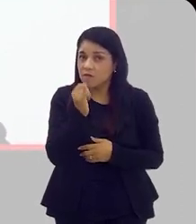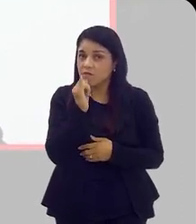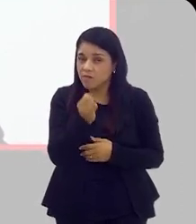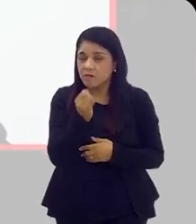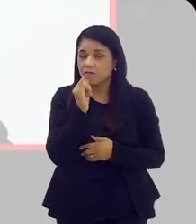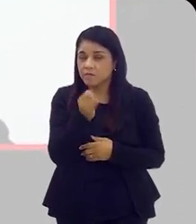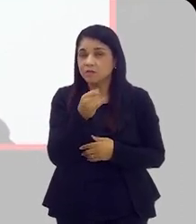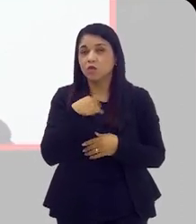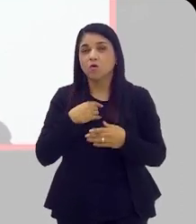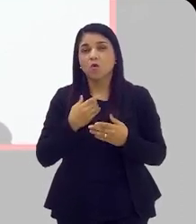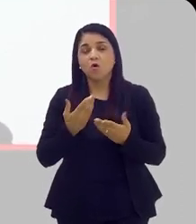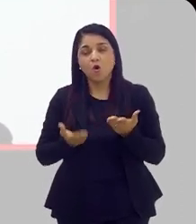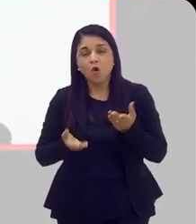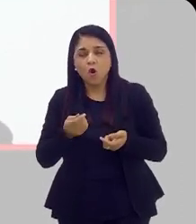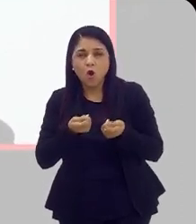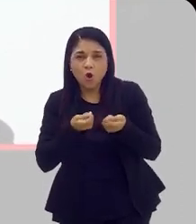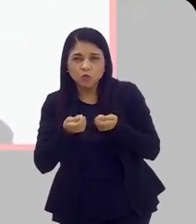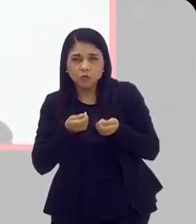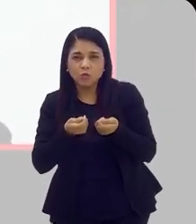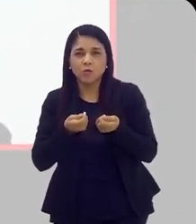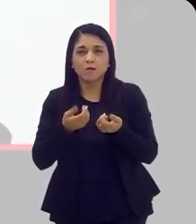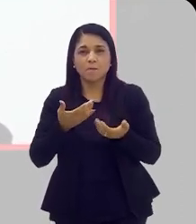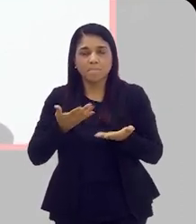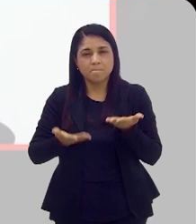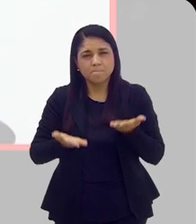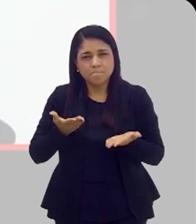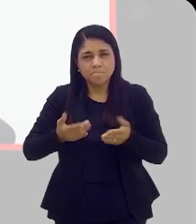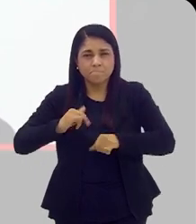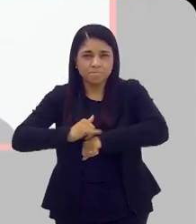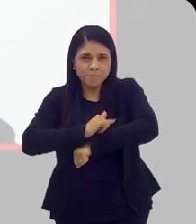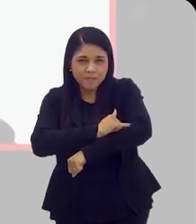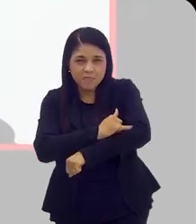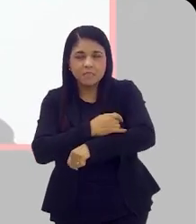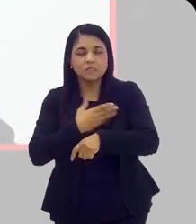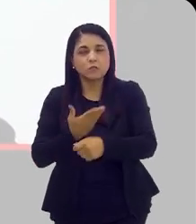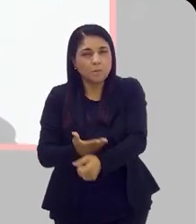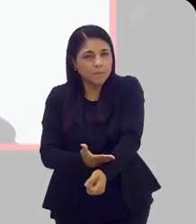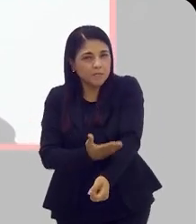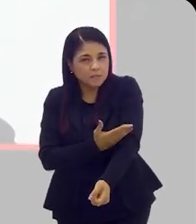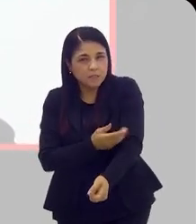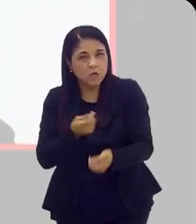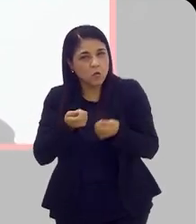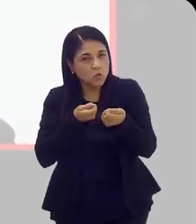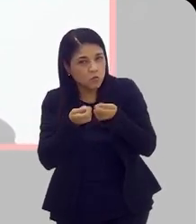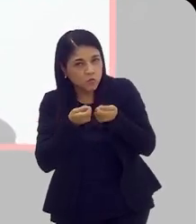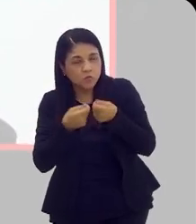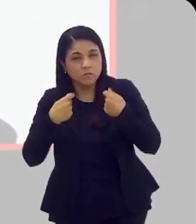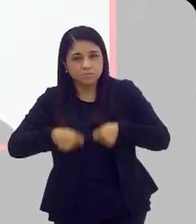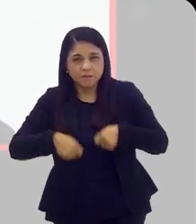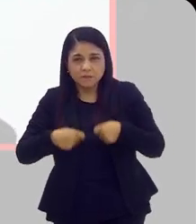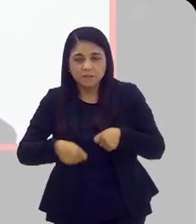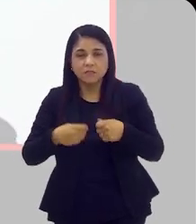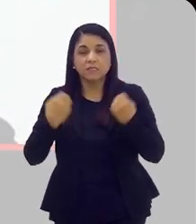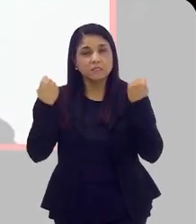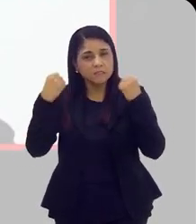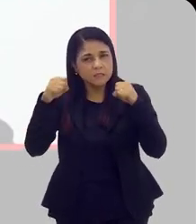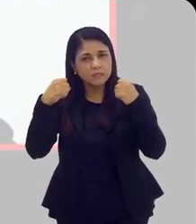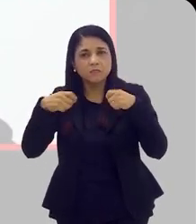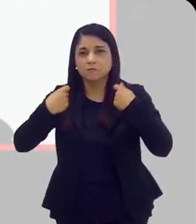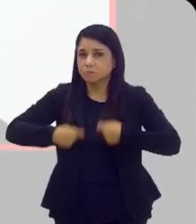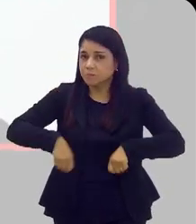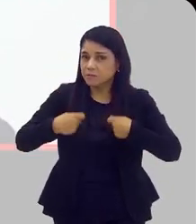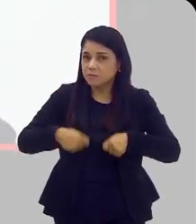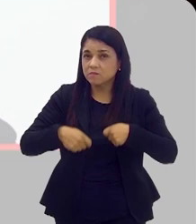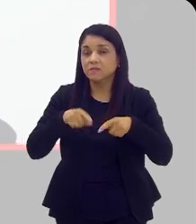De controle do peso, controle da pressão, fazer atividade física. Pouco se fala, mas isso cada vez tem ganhado mais